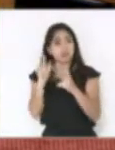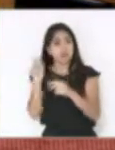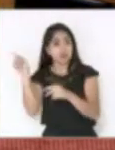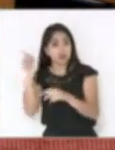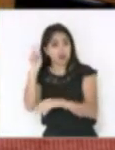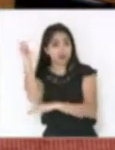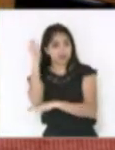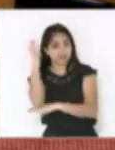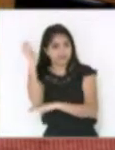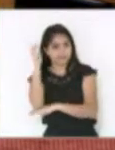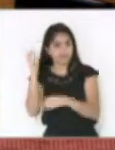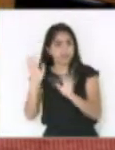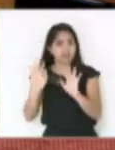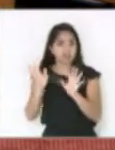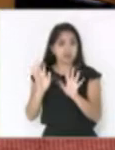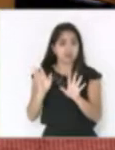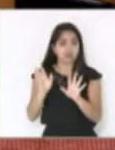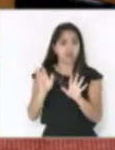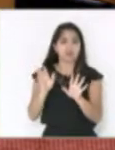que está falindo. Muito obrigado.